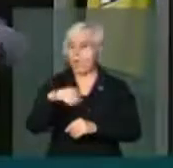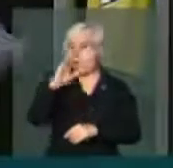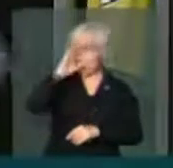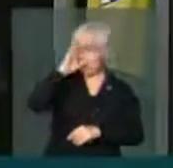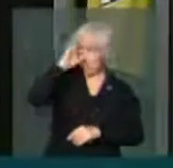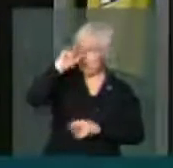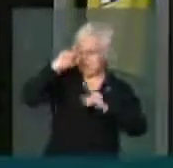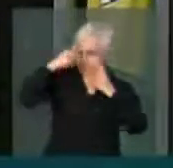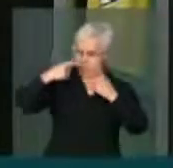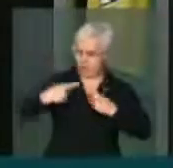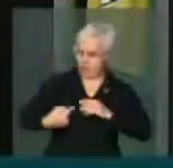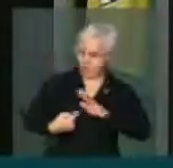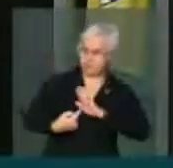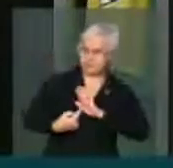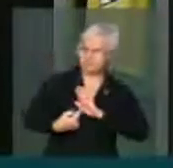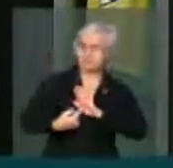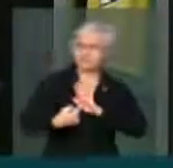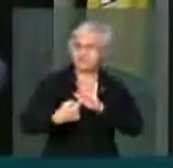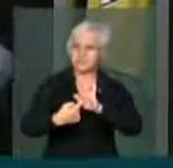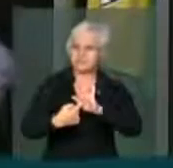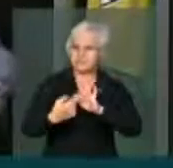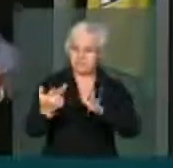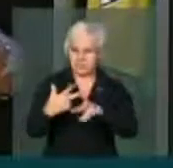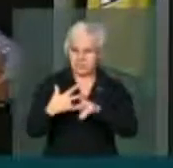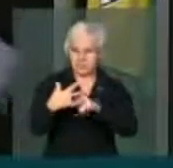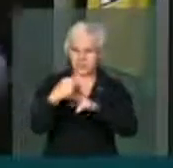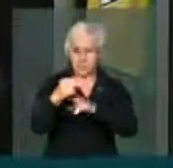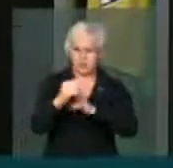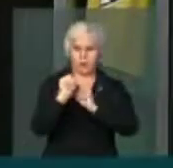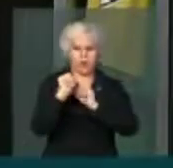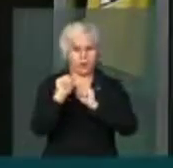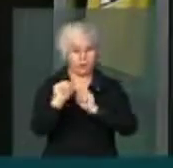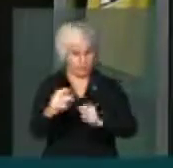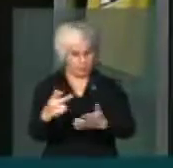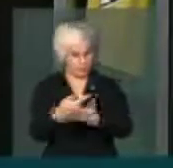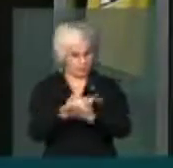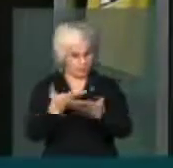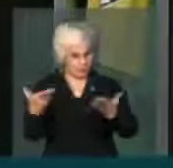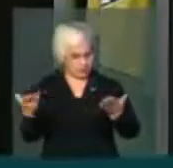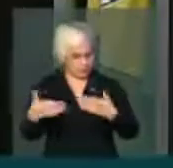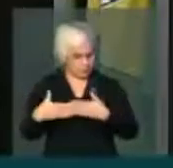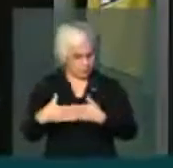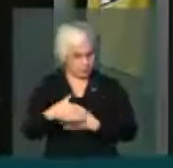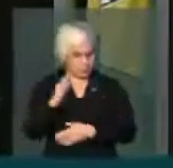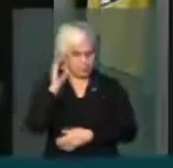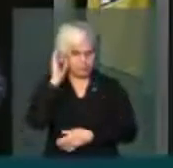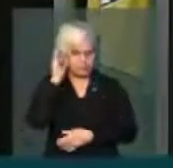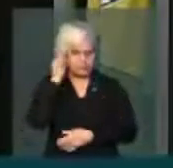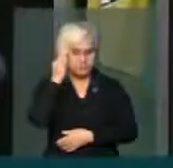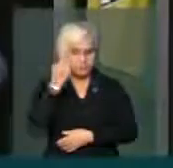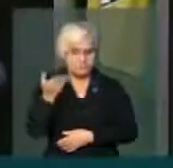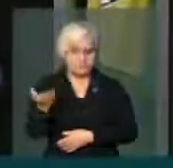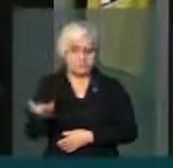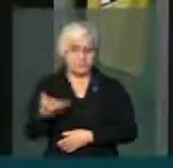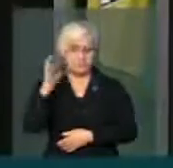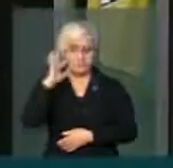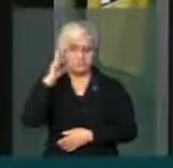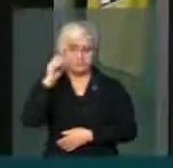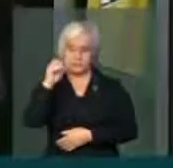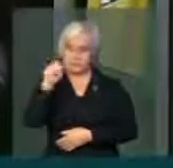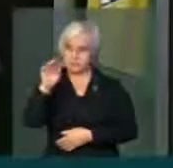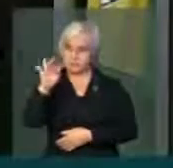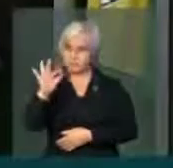ator dessa vitória que poderá ser consagrada daqui a pouco. Isso é uma determinação do